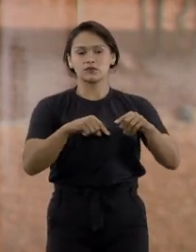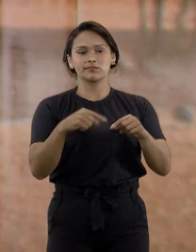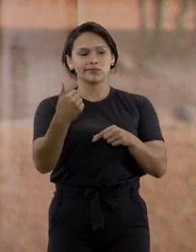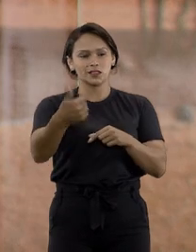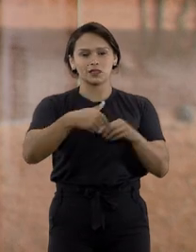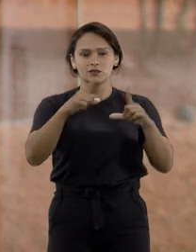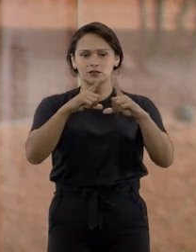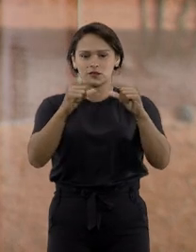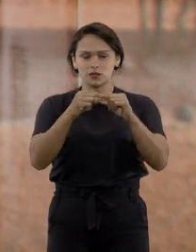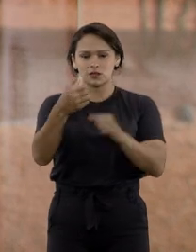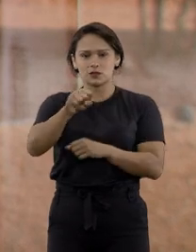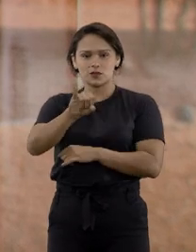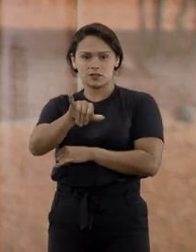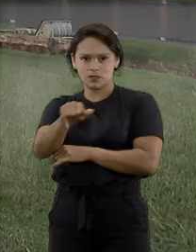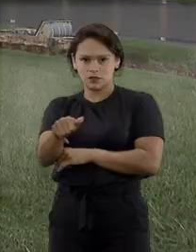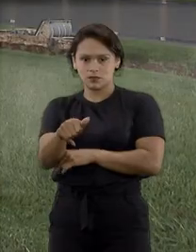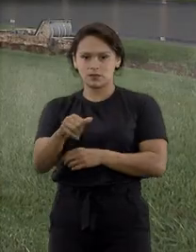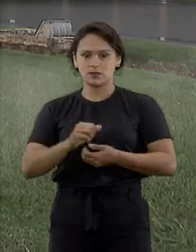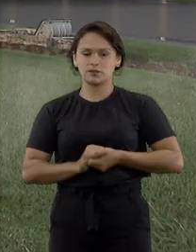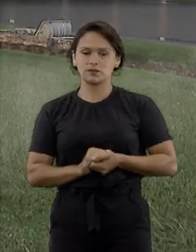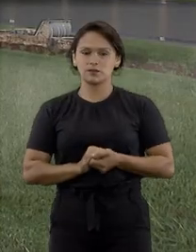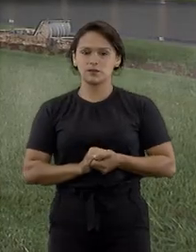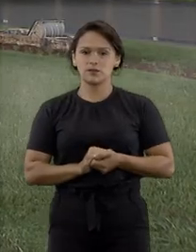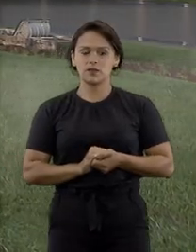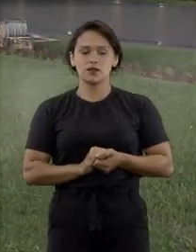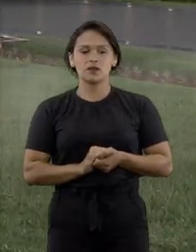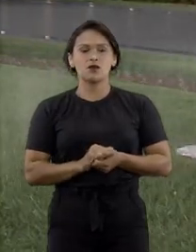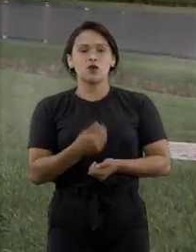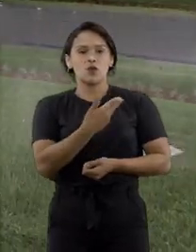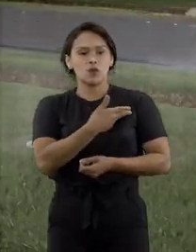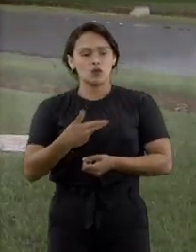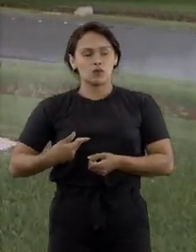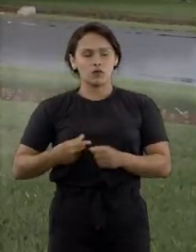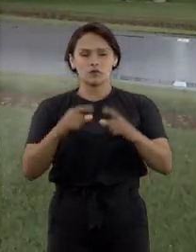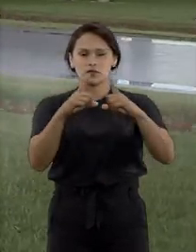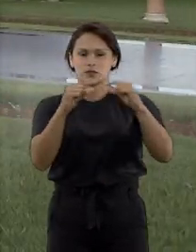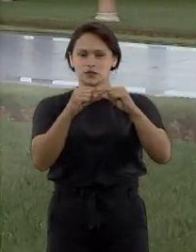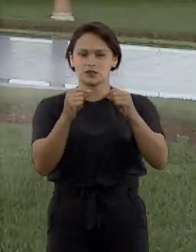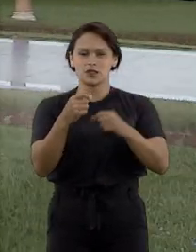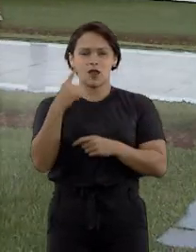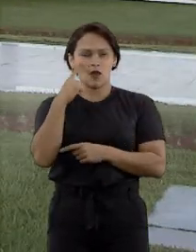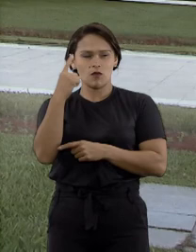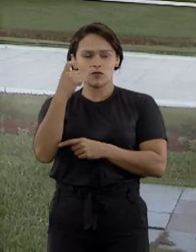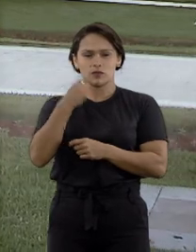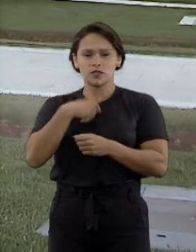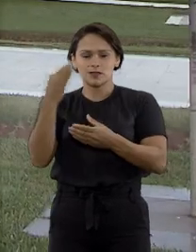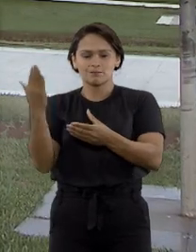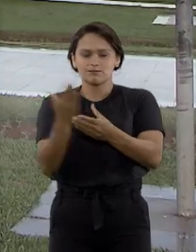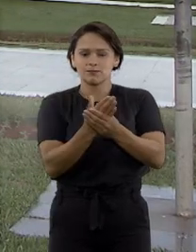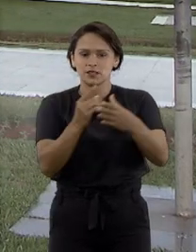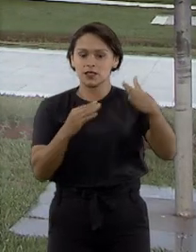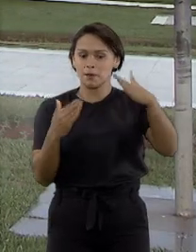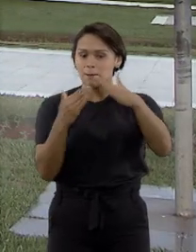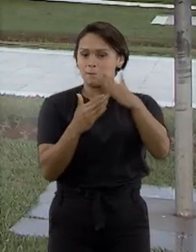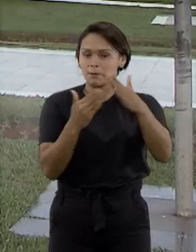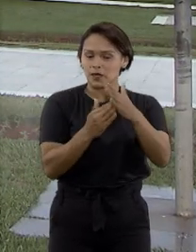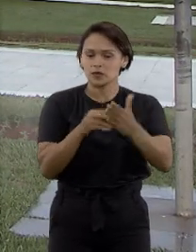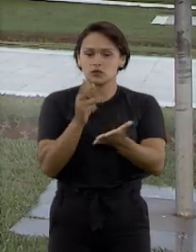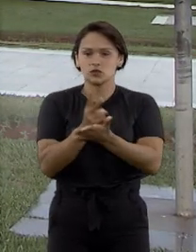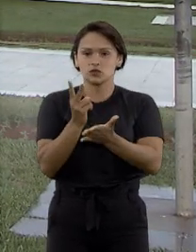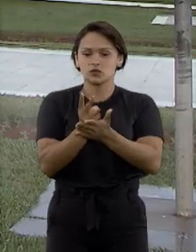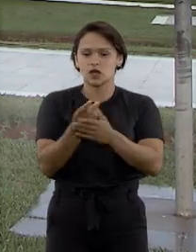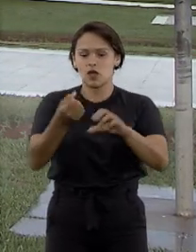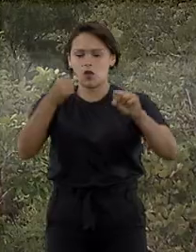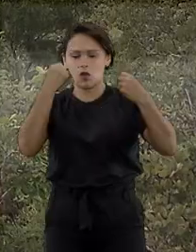suspensão de liminar no STJ. O governo distrital alegou que a situação processual impede o poder público de realizar obras e outras